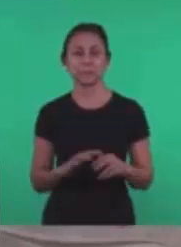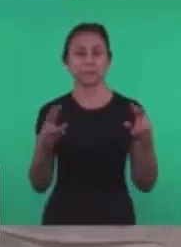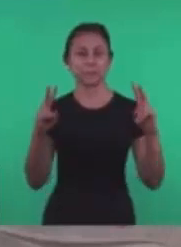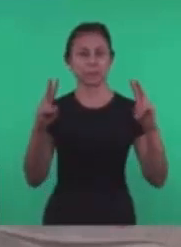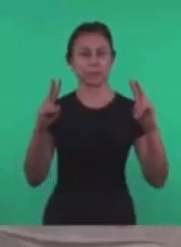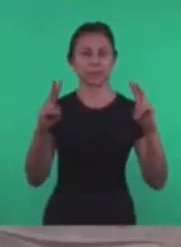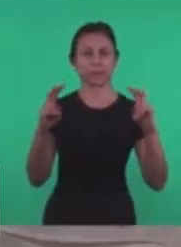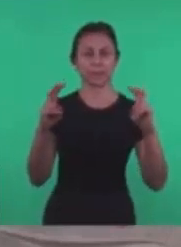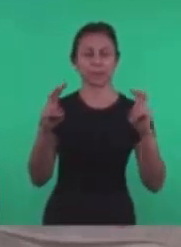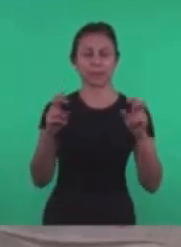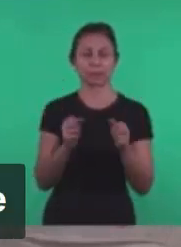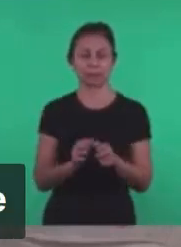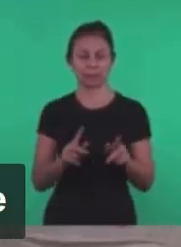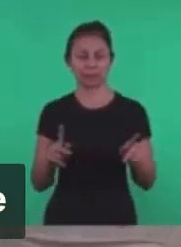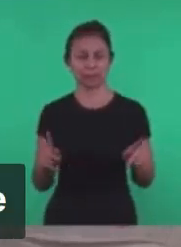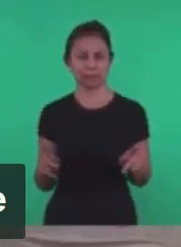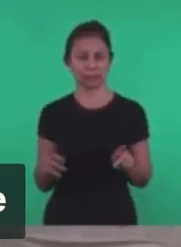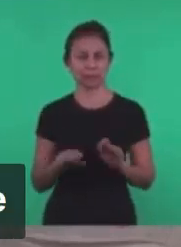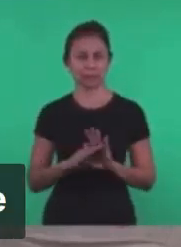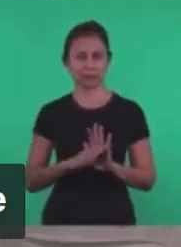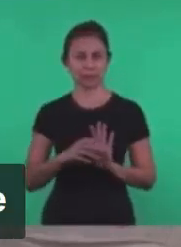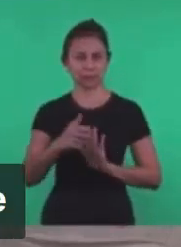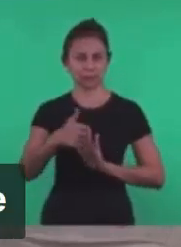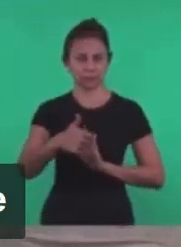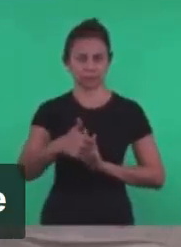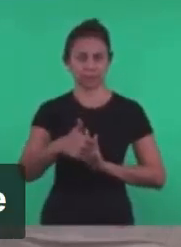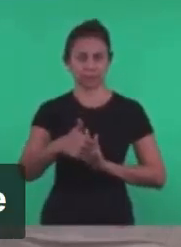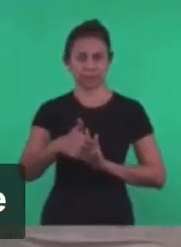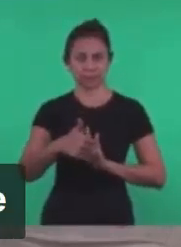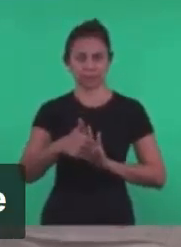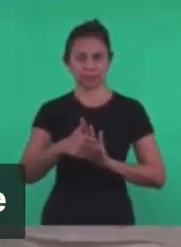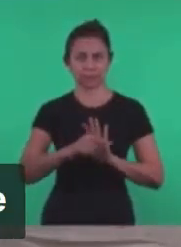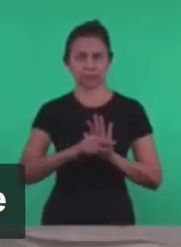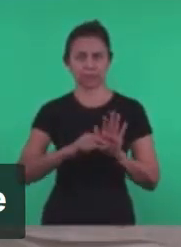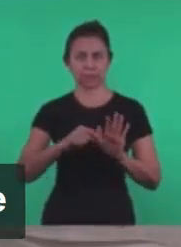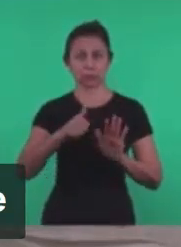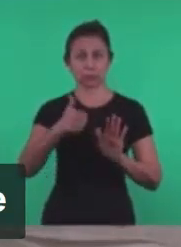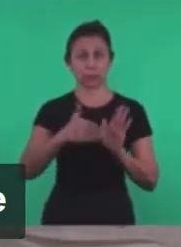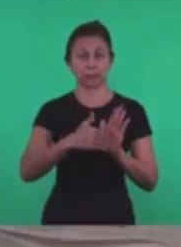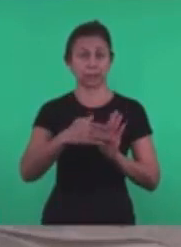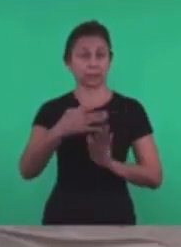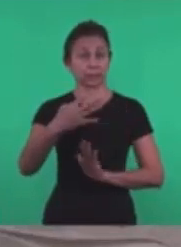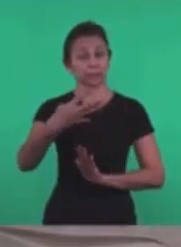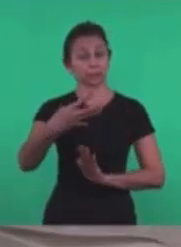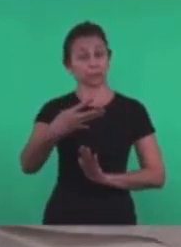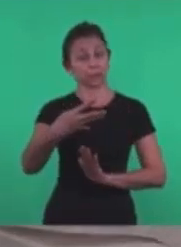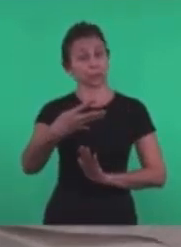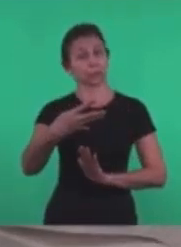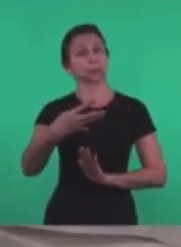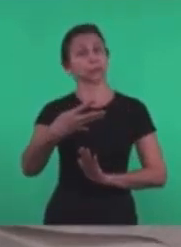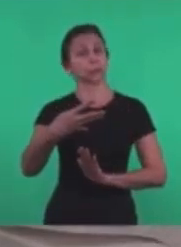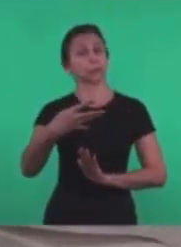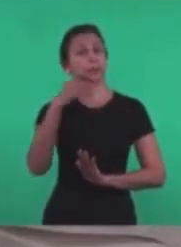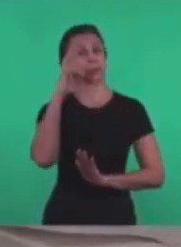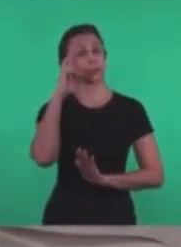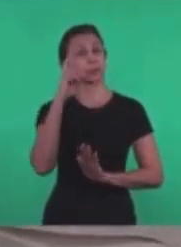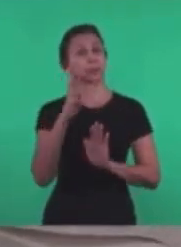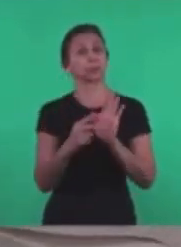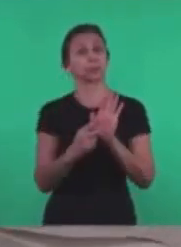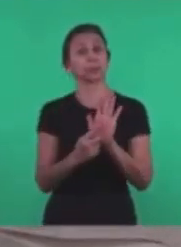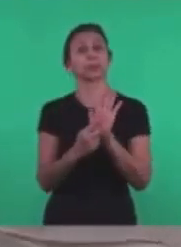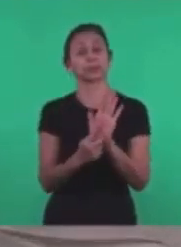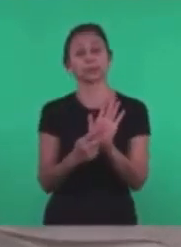Do livro de Apocalipse Já no capítulo Primeiro De 1 a 4 No quarto versículo O senhor já está mostrando Exatamente